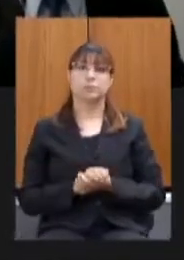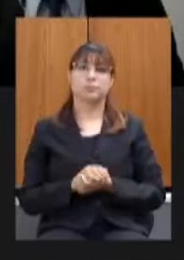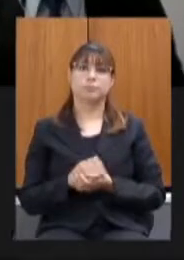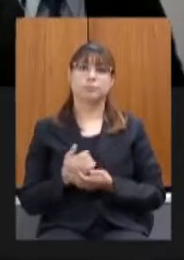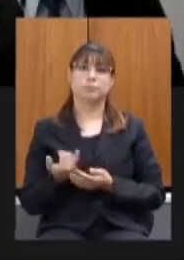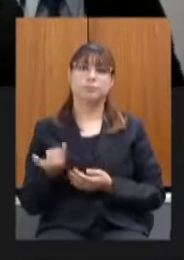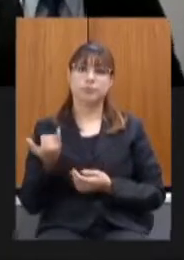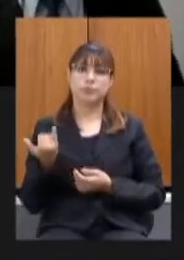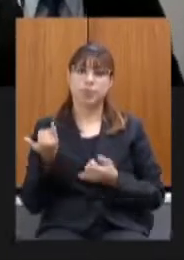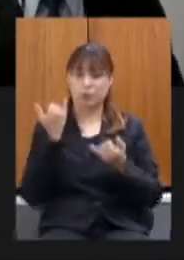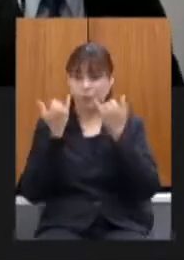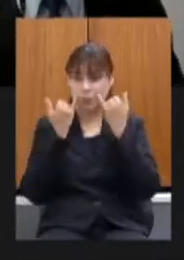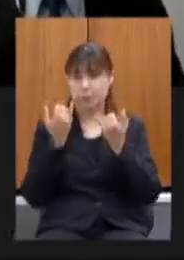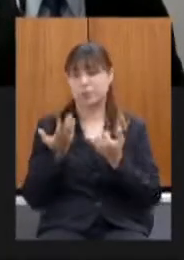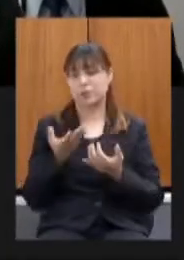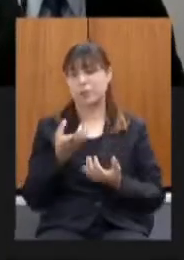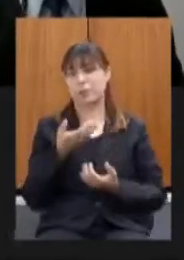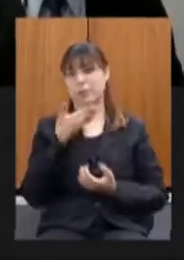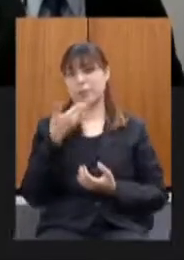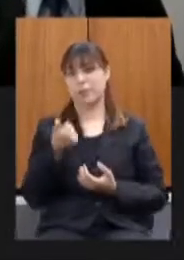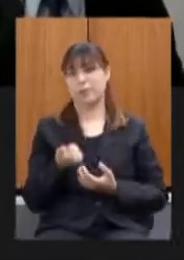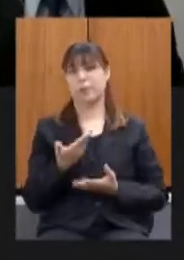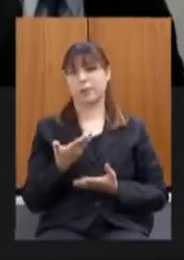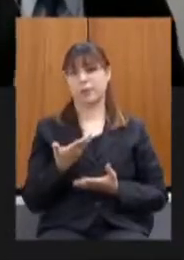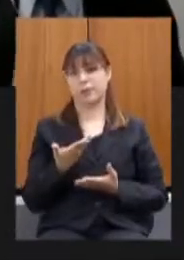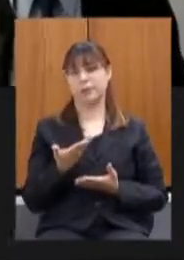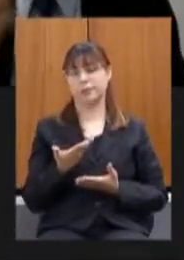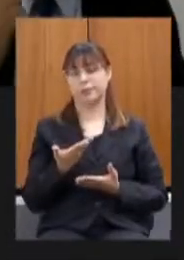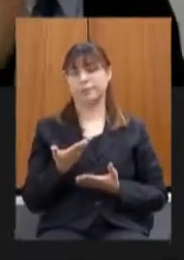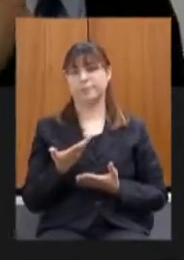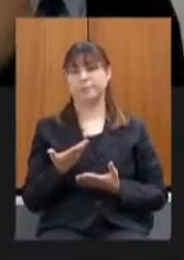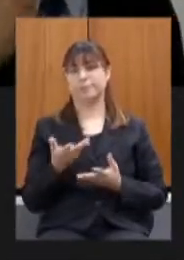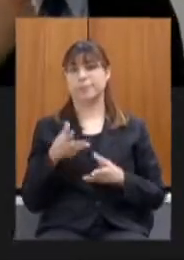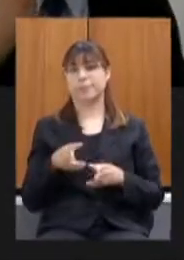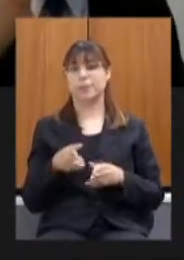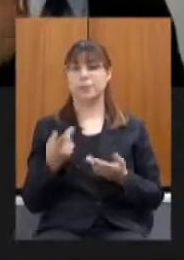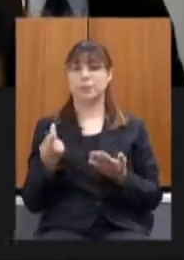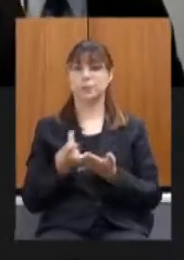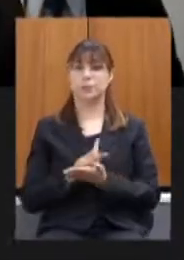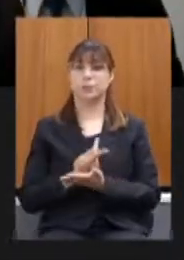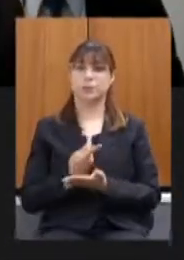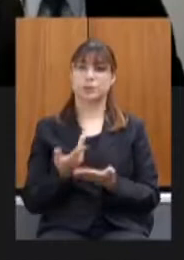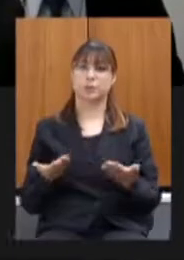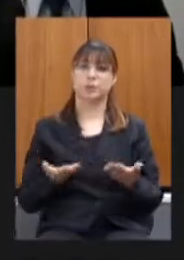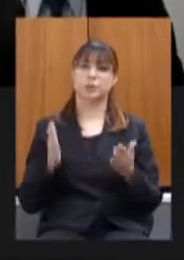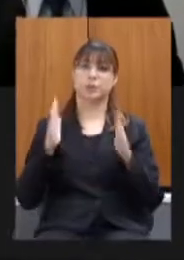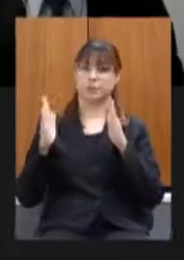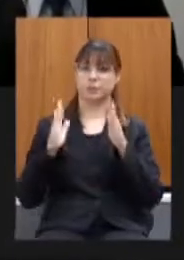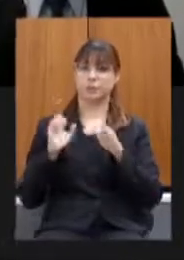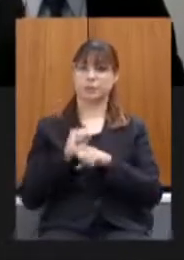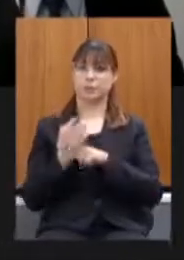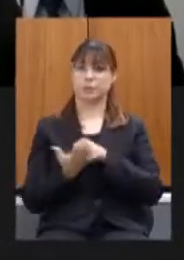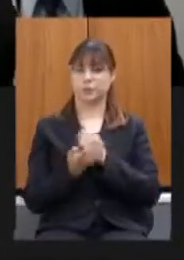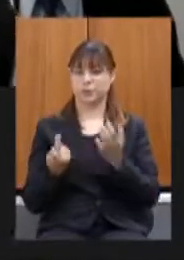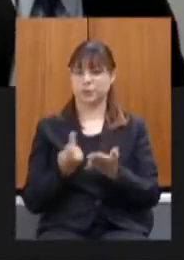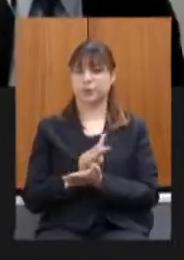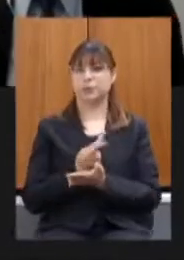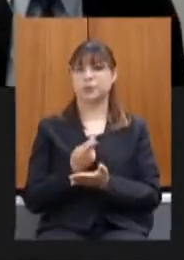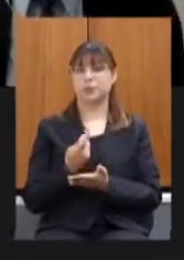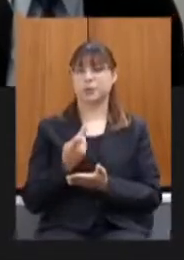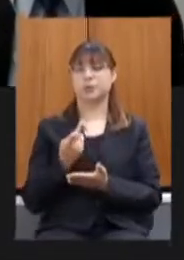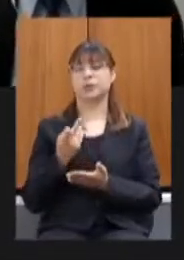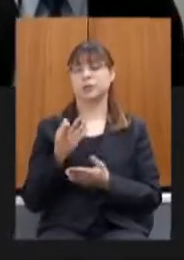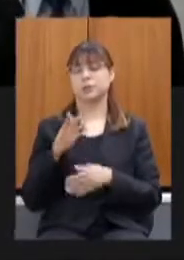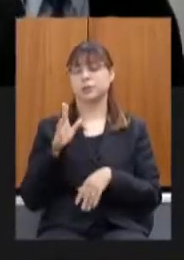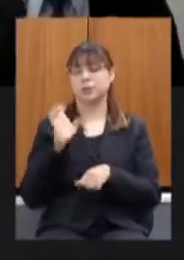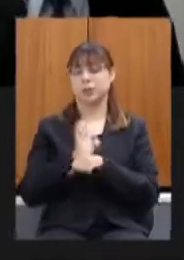melhor dentro dessa crise dessa situação pandêmica que se abateu aqui no Estado de Unidos em todo o Estado em todo